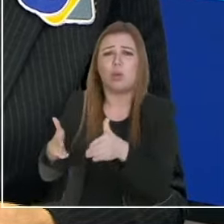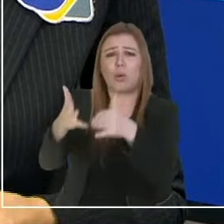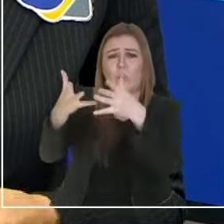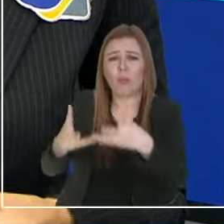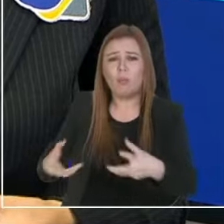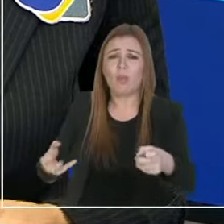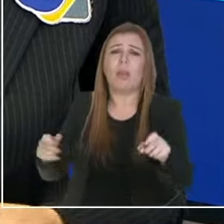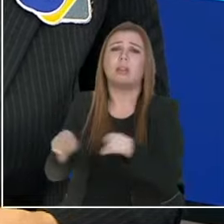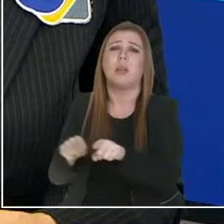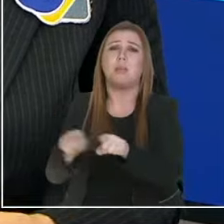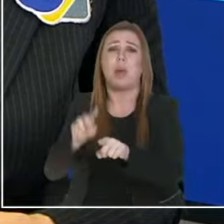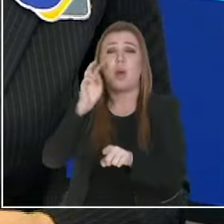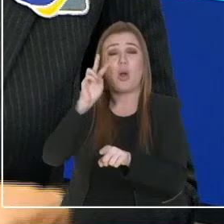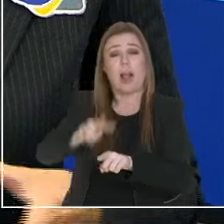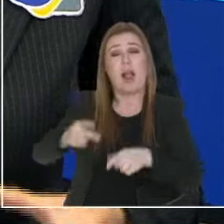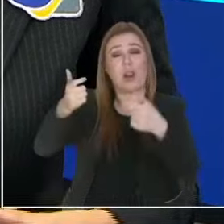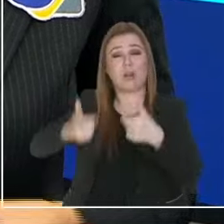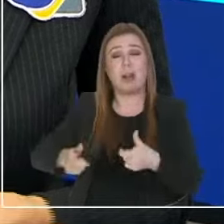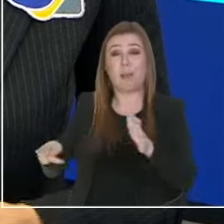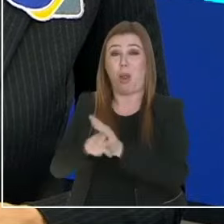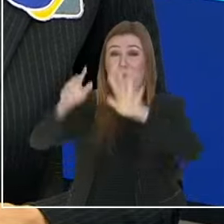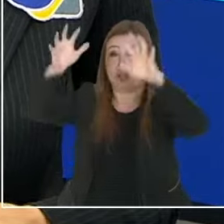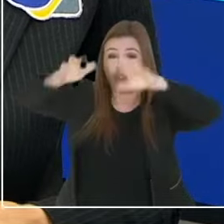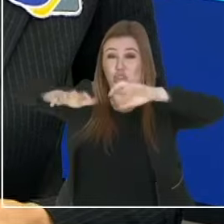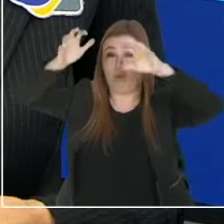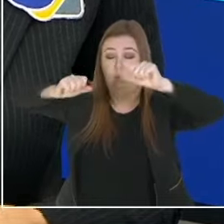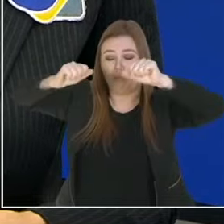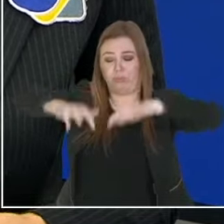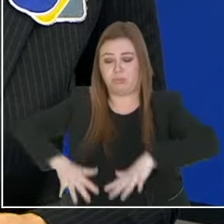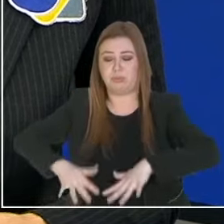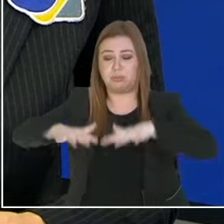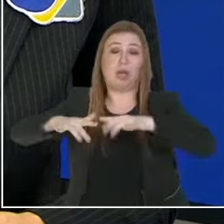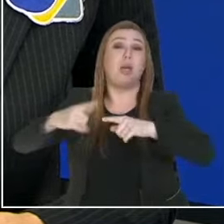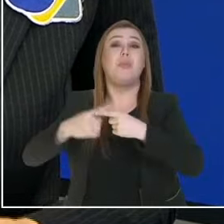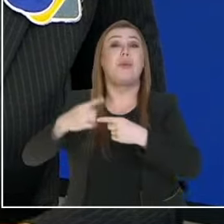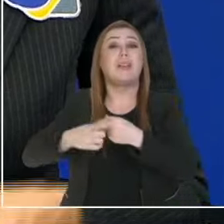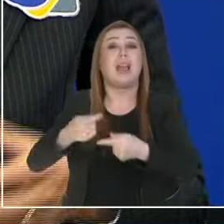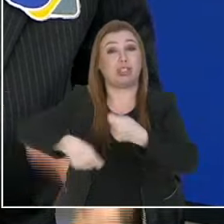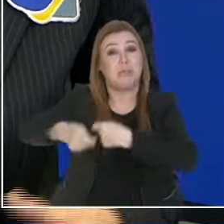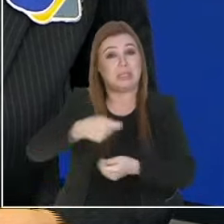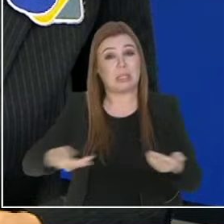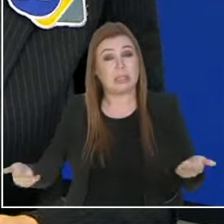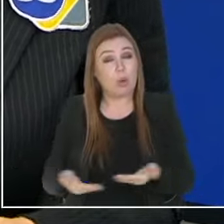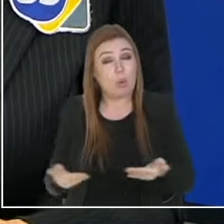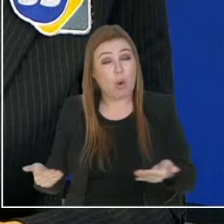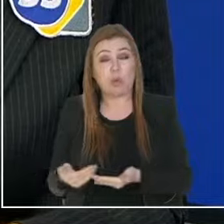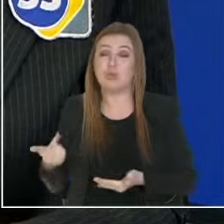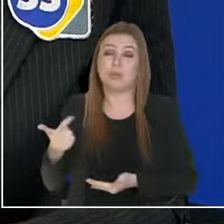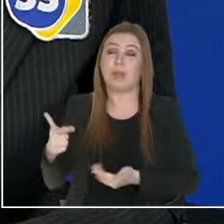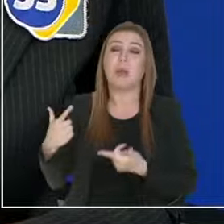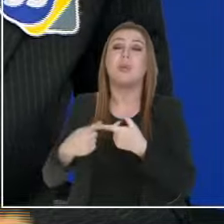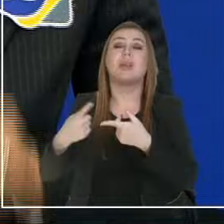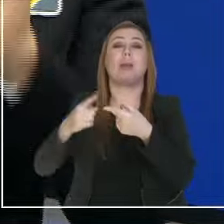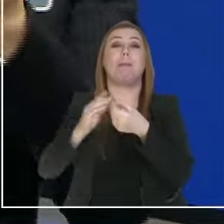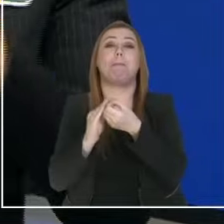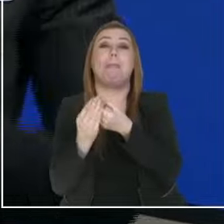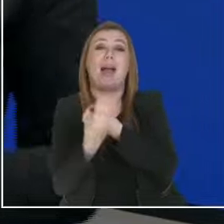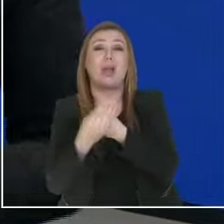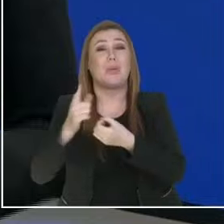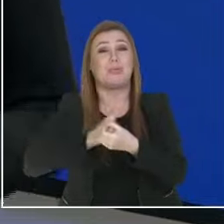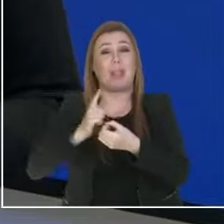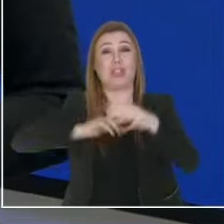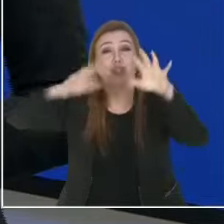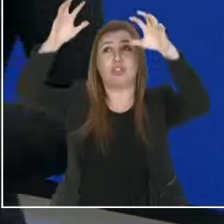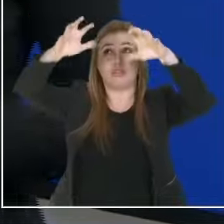olhar com atenção as galerias de água da chuva, que, pelo jeito, a atual gestão não tem olhado, porque em vários bairros há enchentes quando chove um